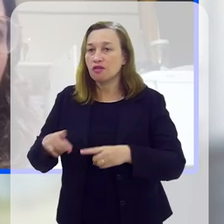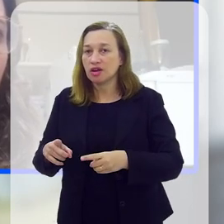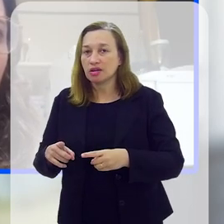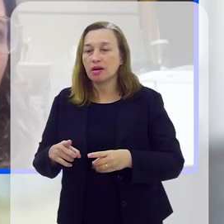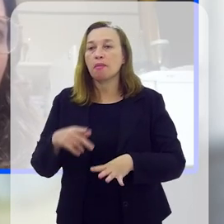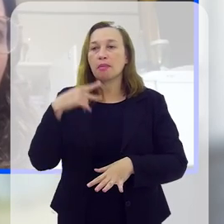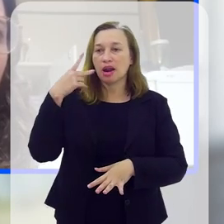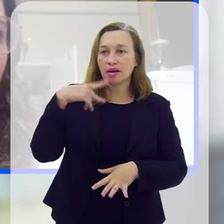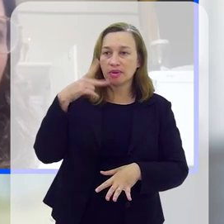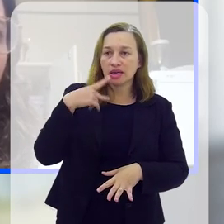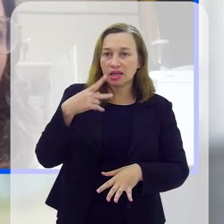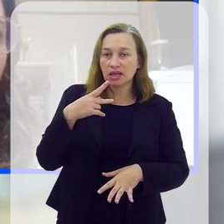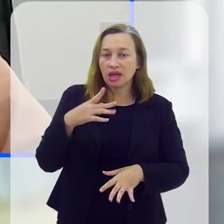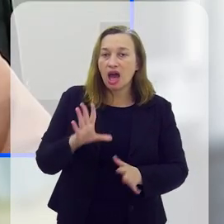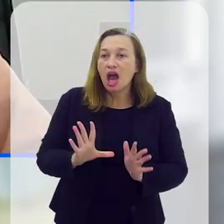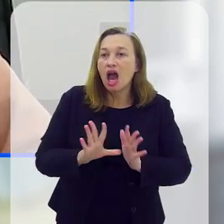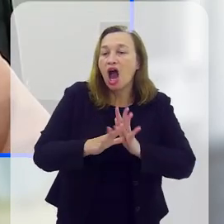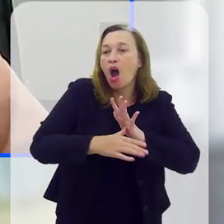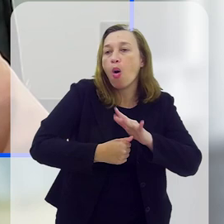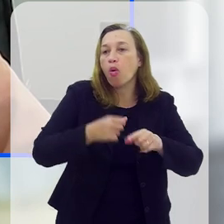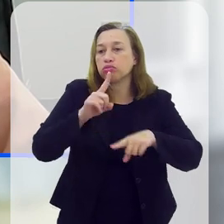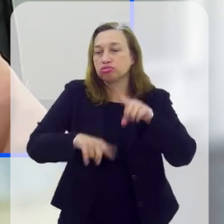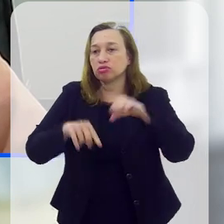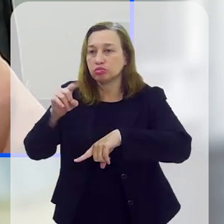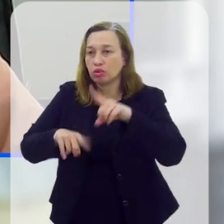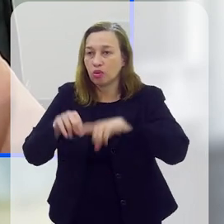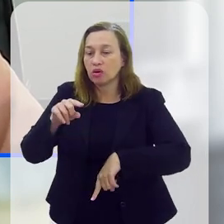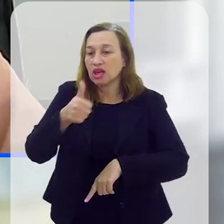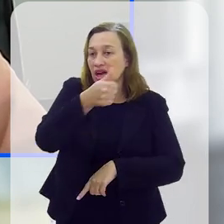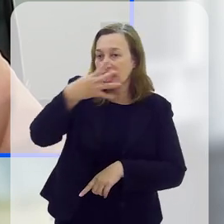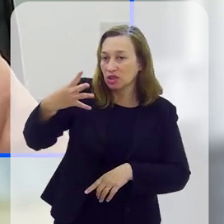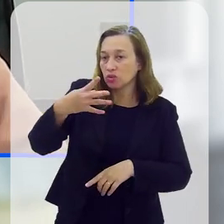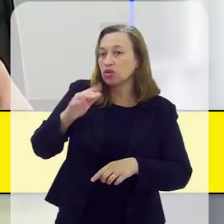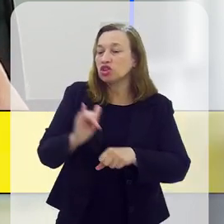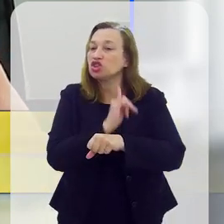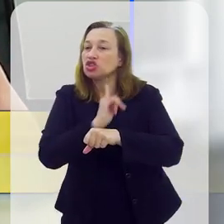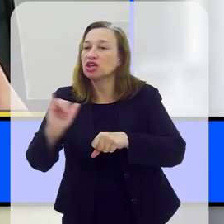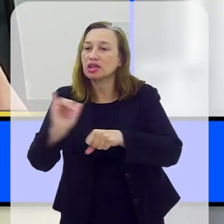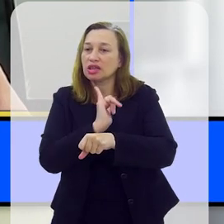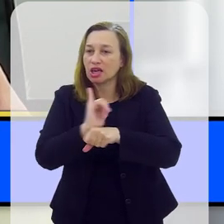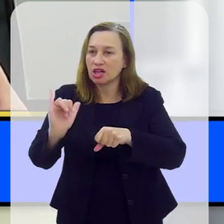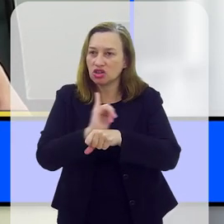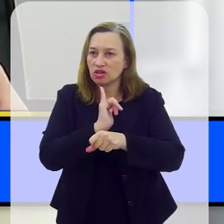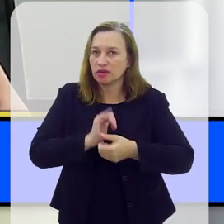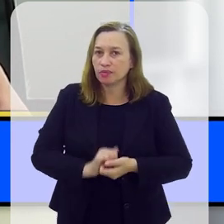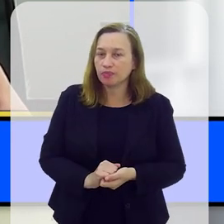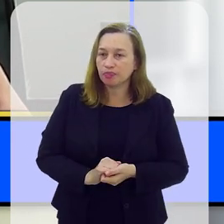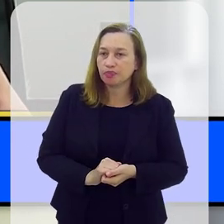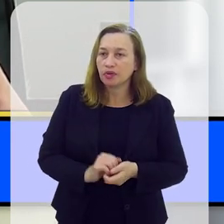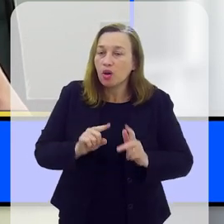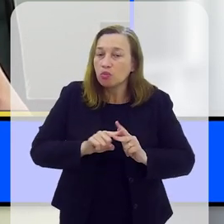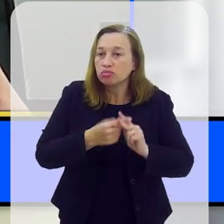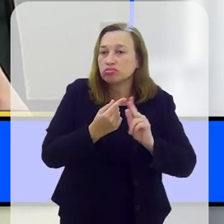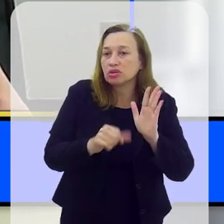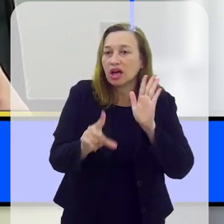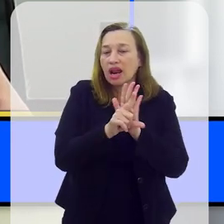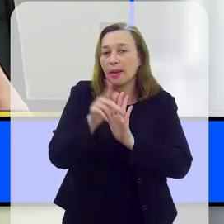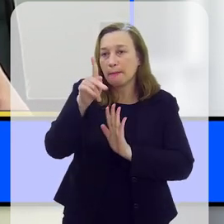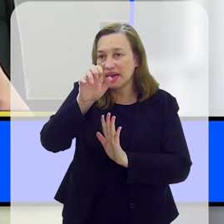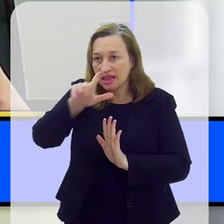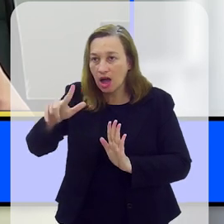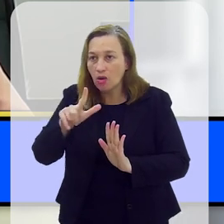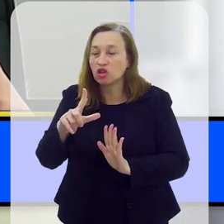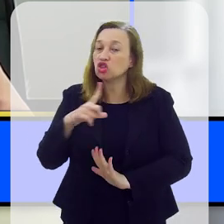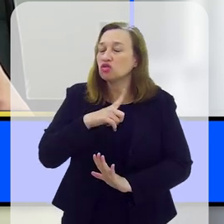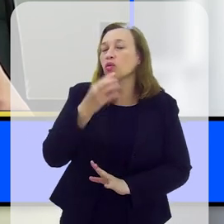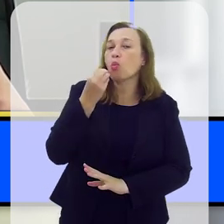combate ao roubo de carga, que, ao final, apresentou 14 estratégias, dentre elas, a alteração